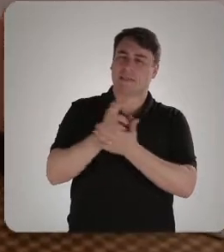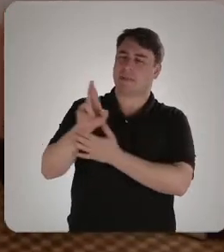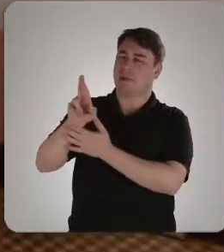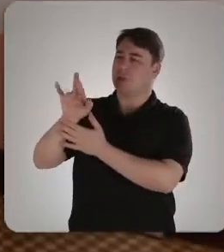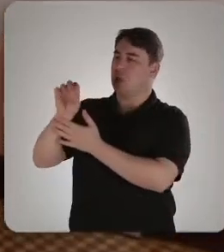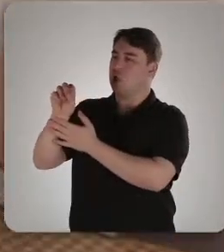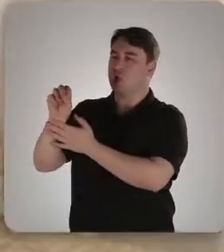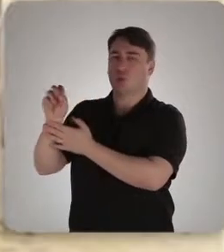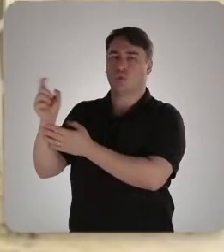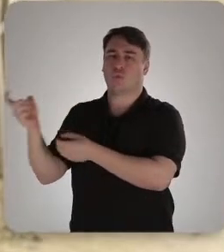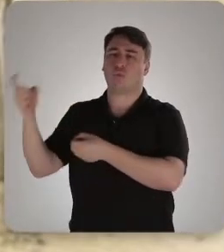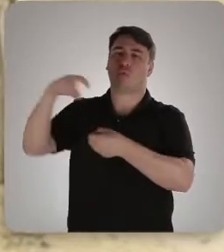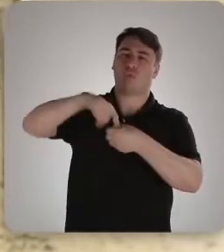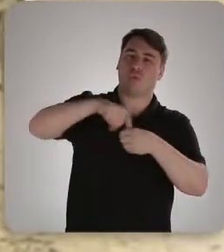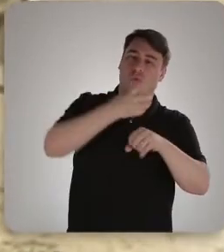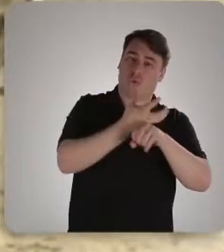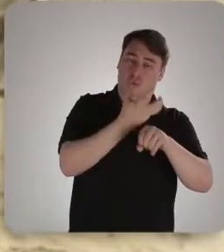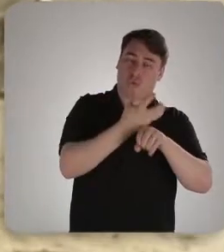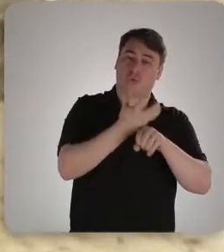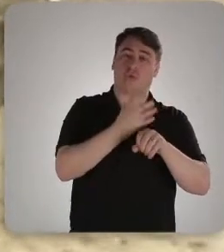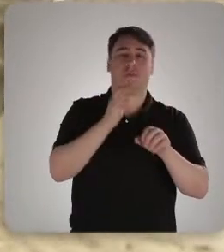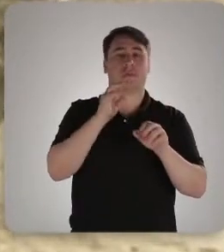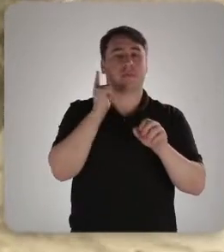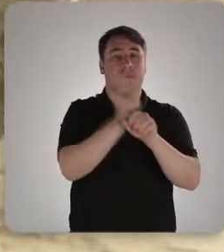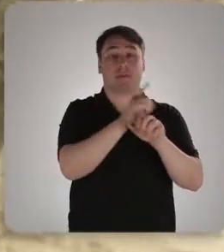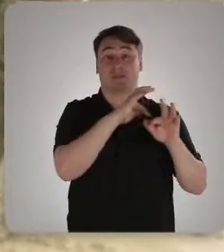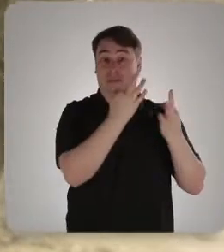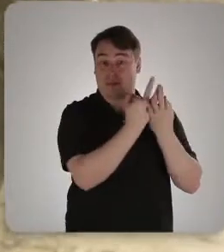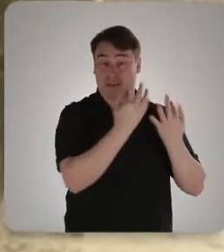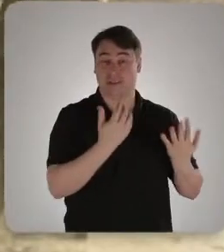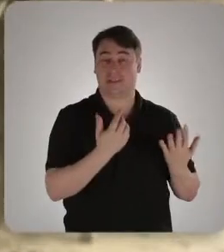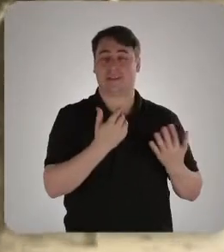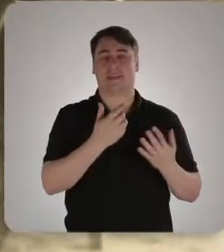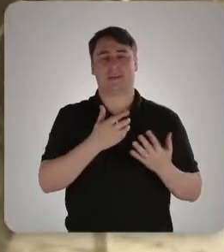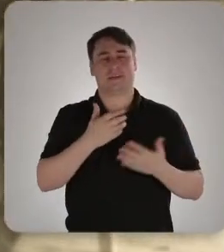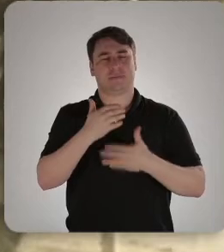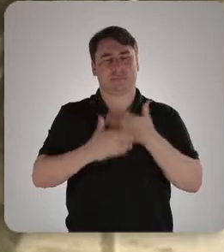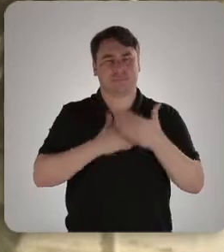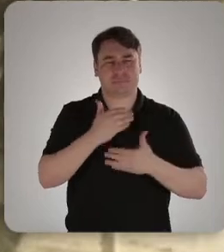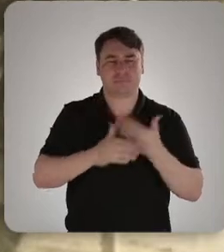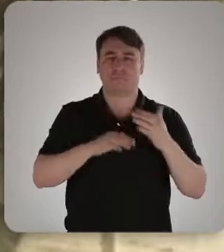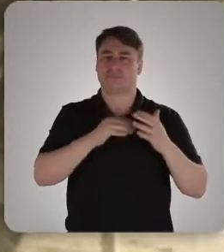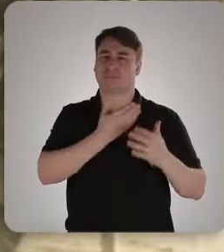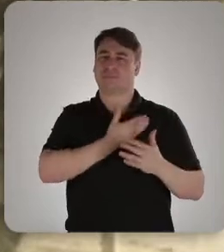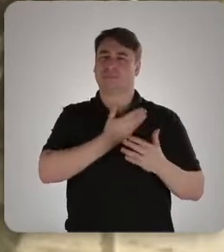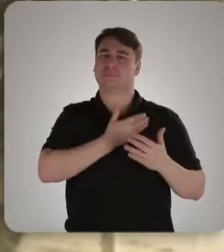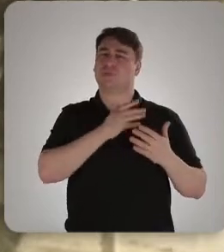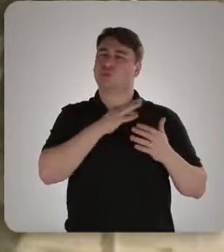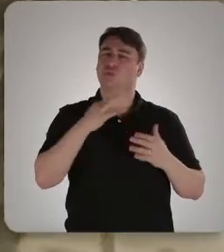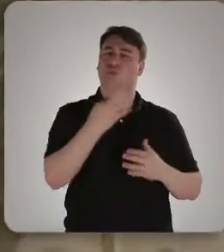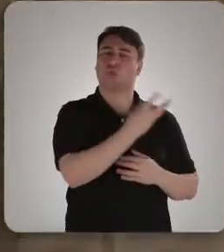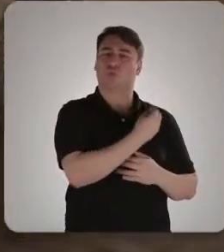voltou para encontrar a sua família. Suas raízes, seu início.